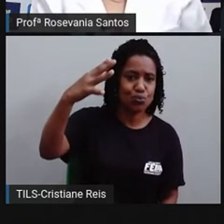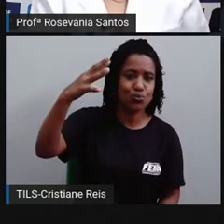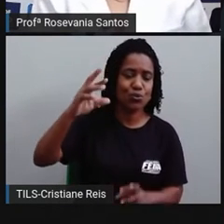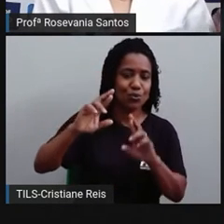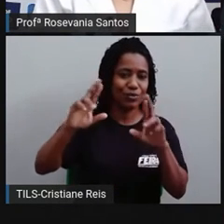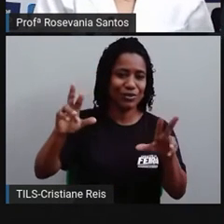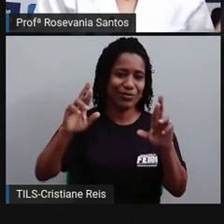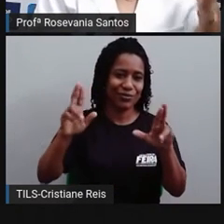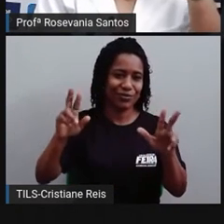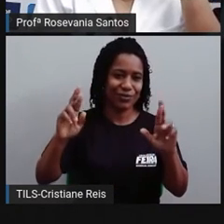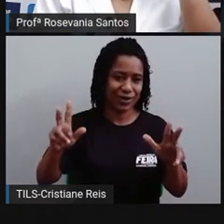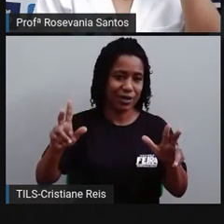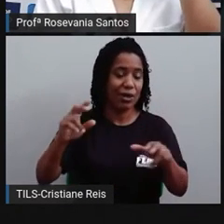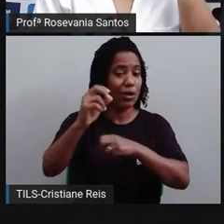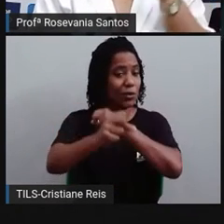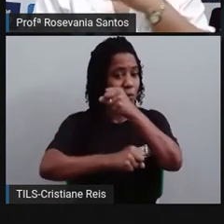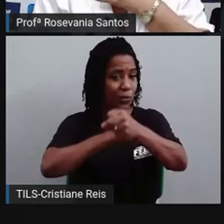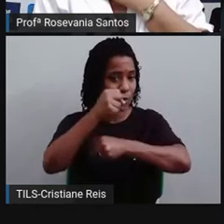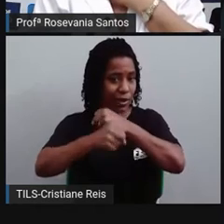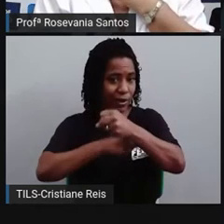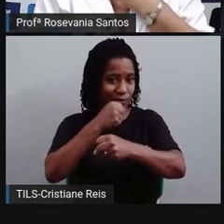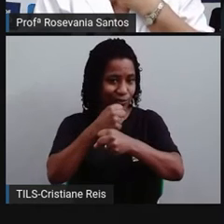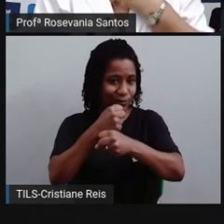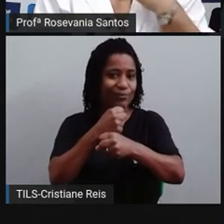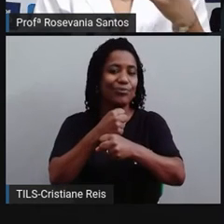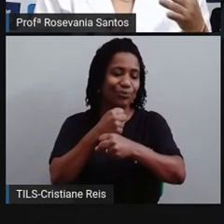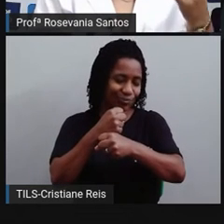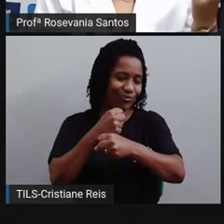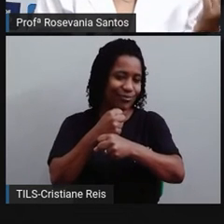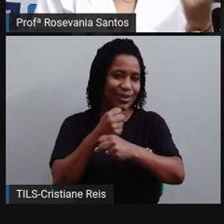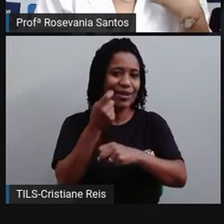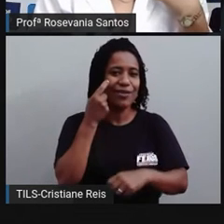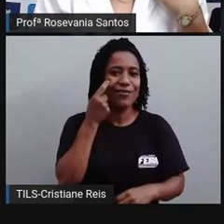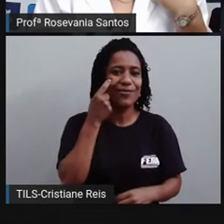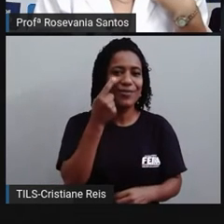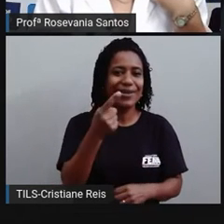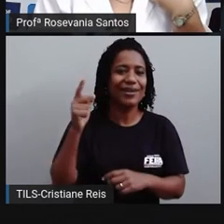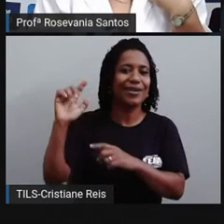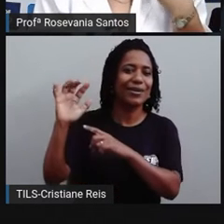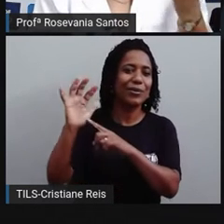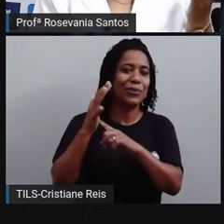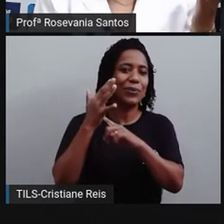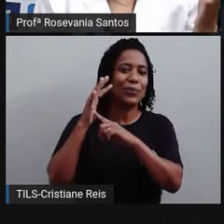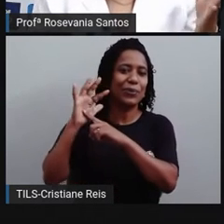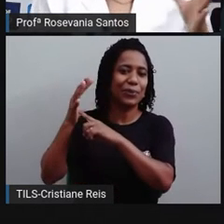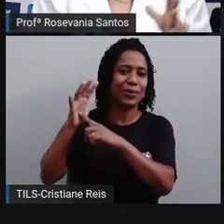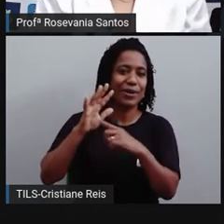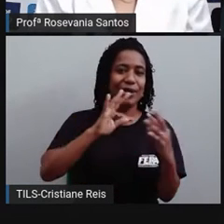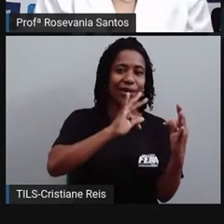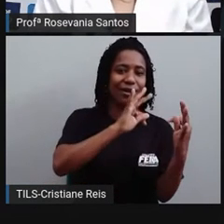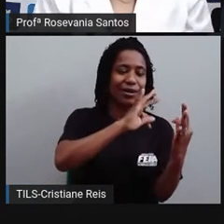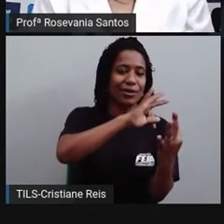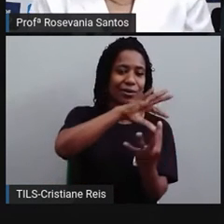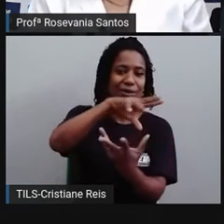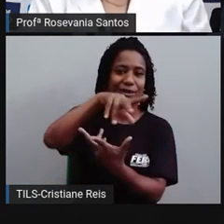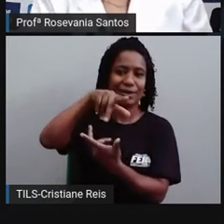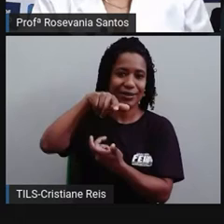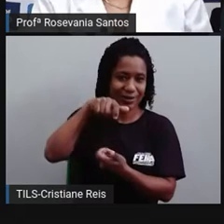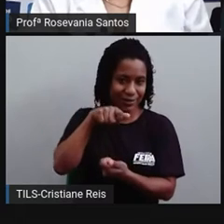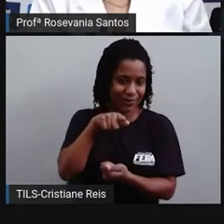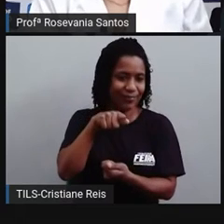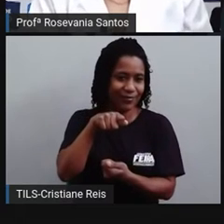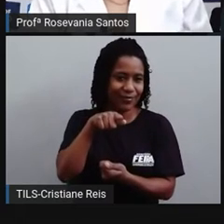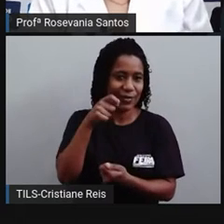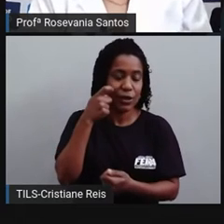diferenciadas ao longo do ano. Fato que também está ligado ao movimento de translação. Então, o que acontece